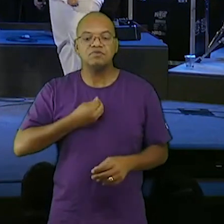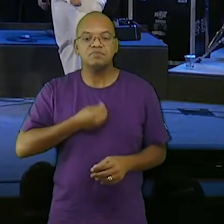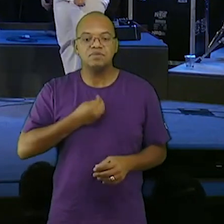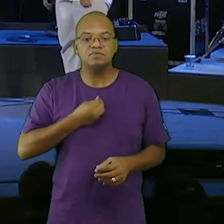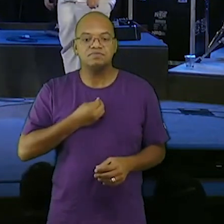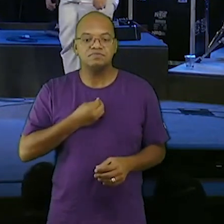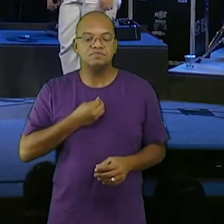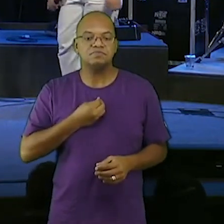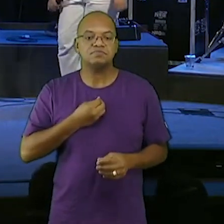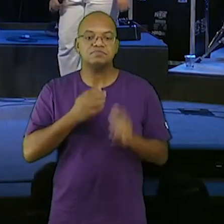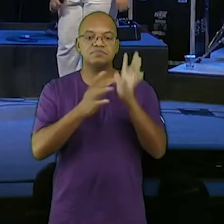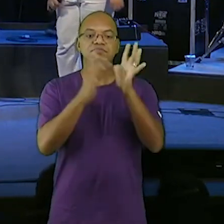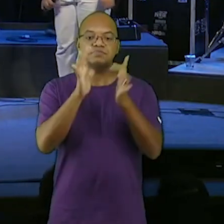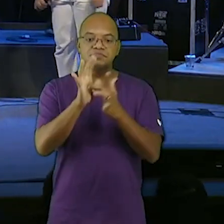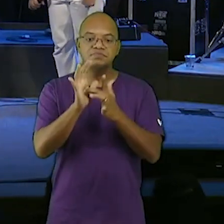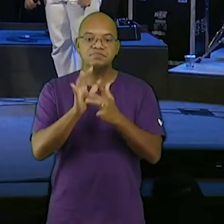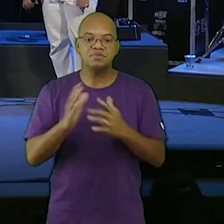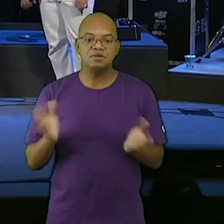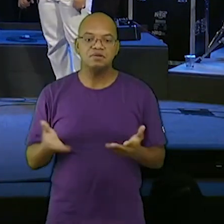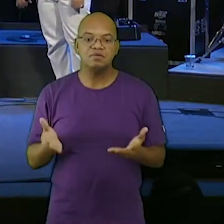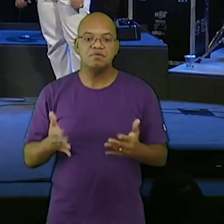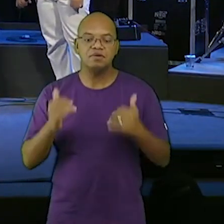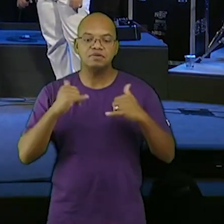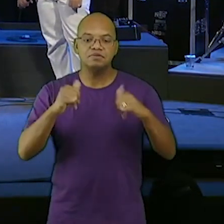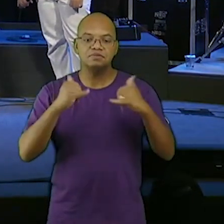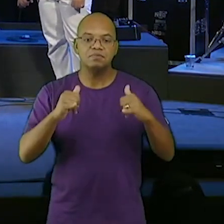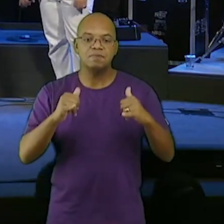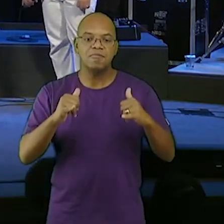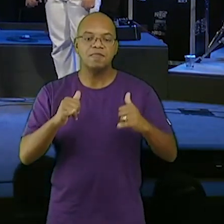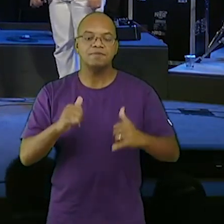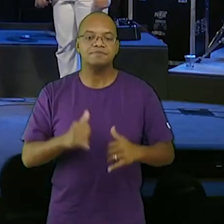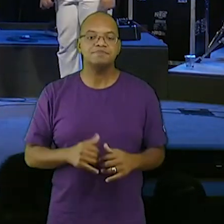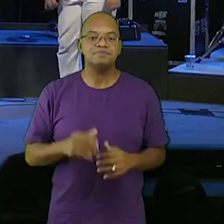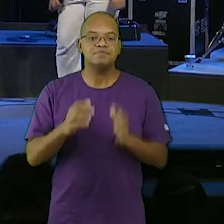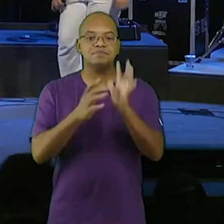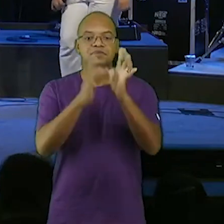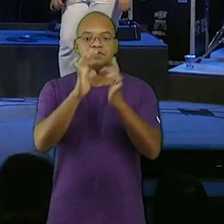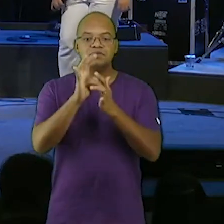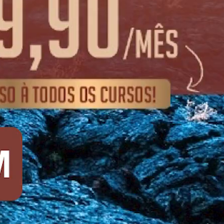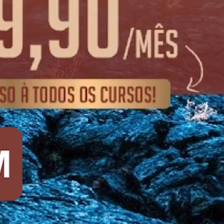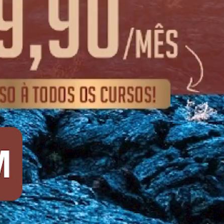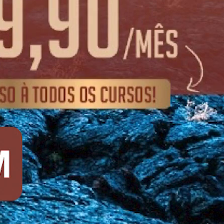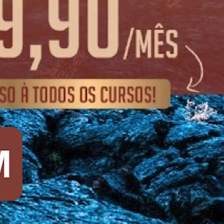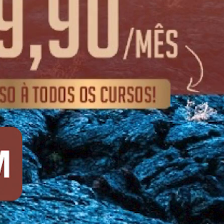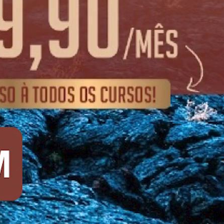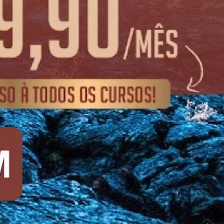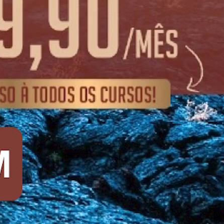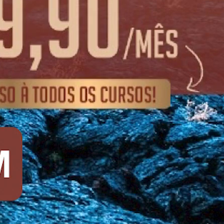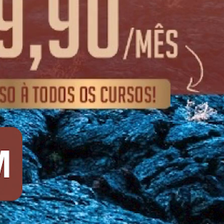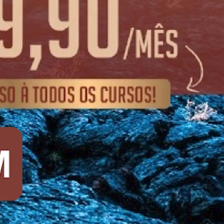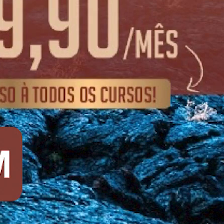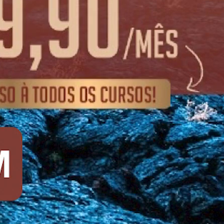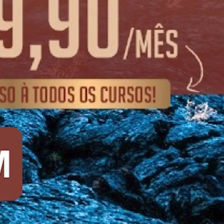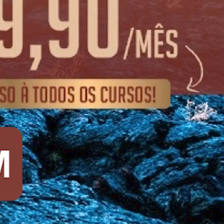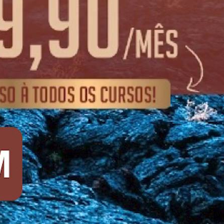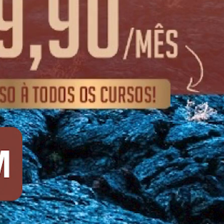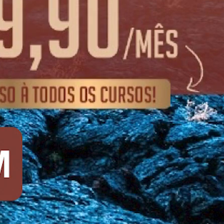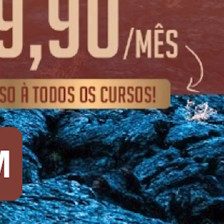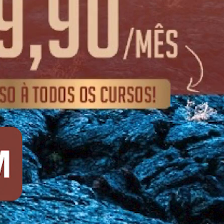digo para você aquilo que Jesus disse aos seus discípulos como o pai me enviou eu vos envio a vós também